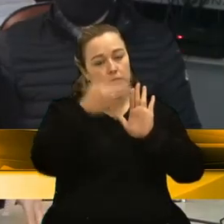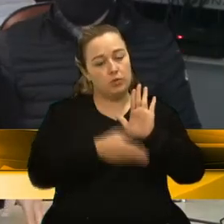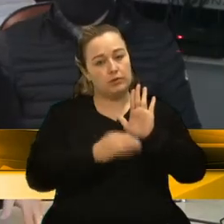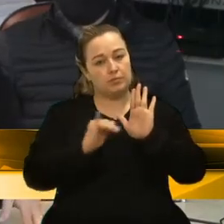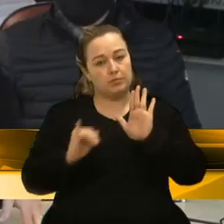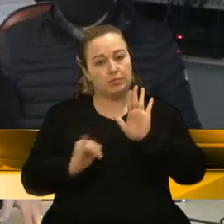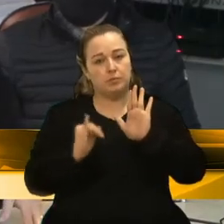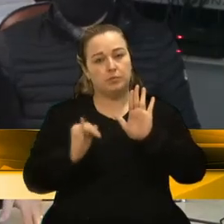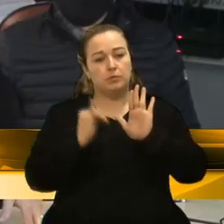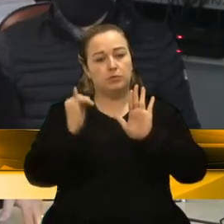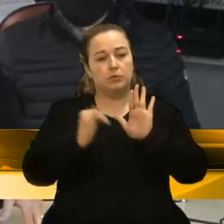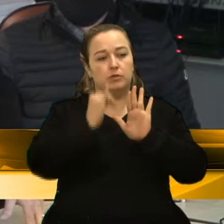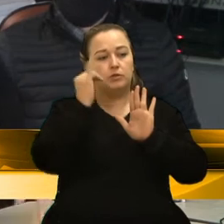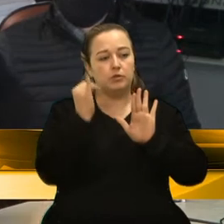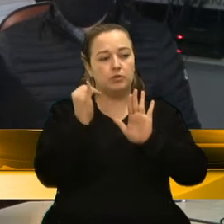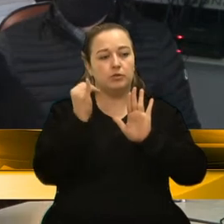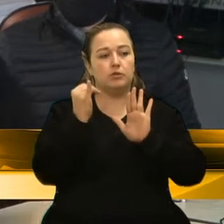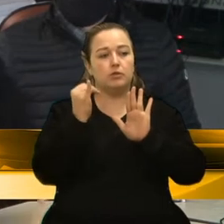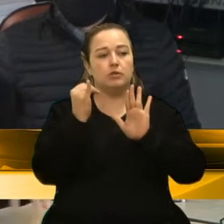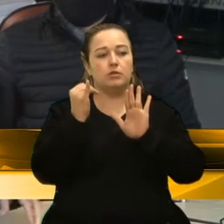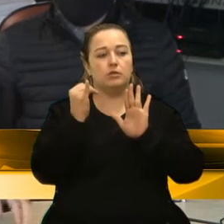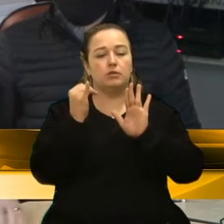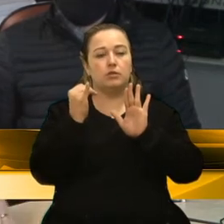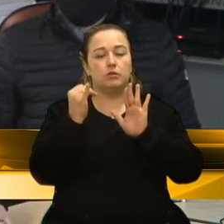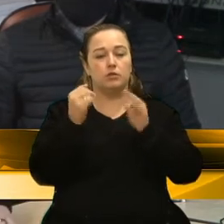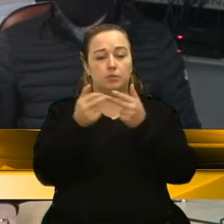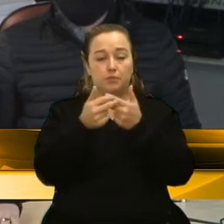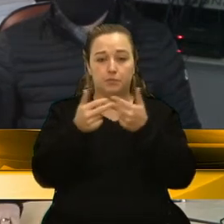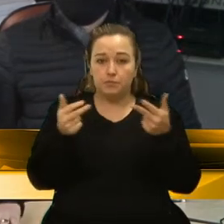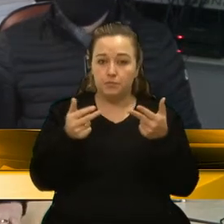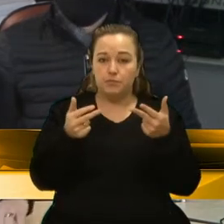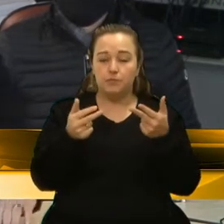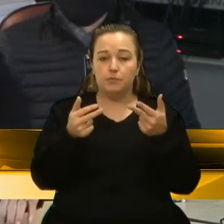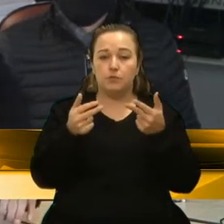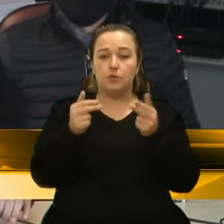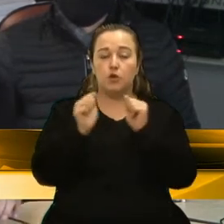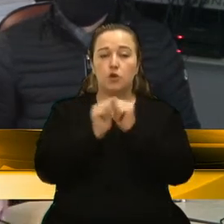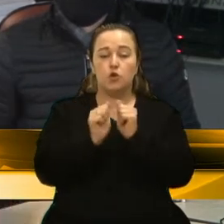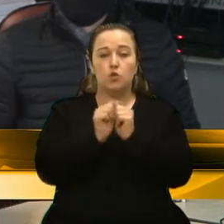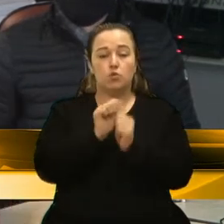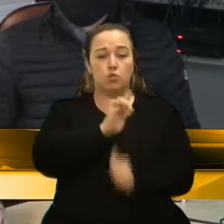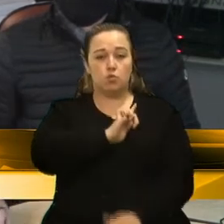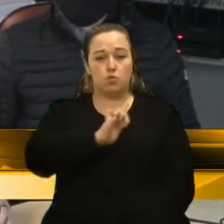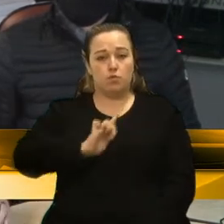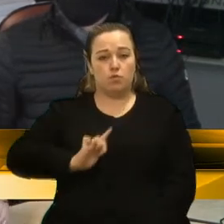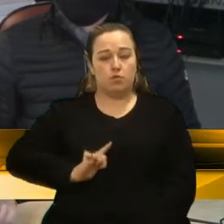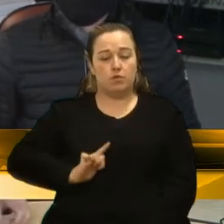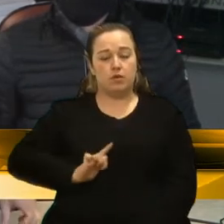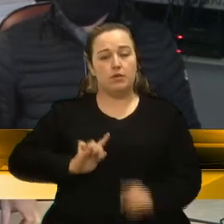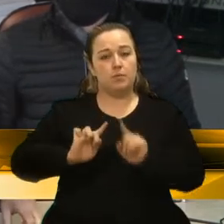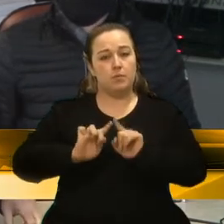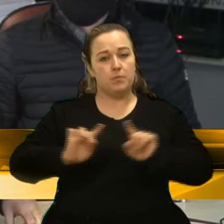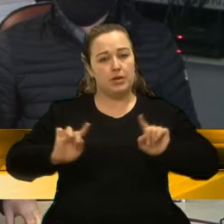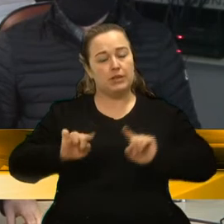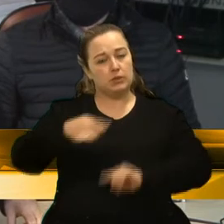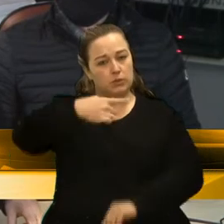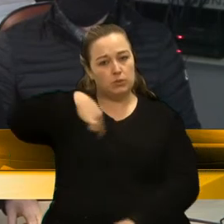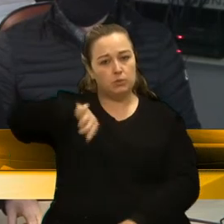que é uma medida difícil, que eu tenho certeza que o governo está tomando, mas nós também precisamos